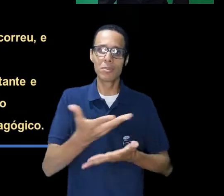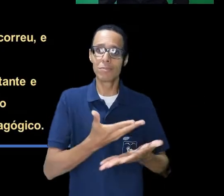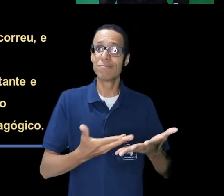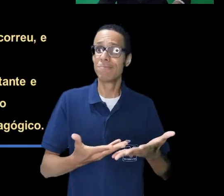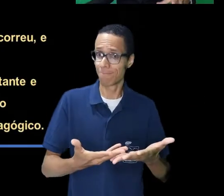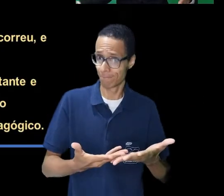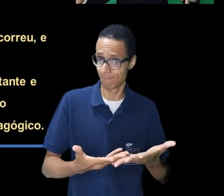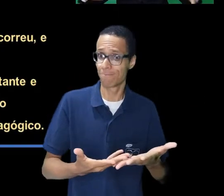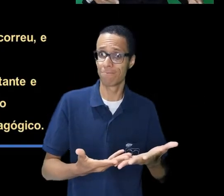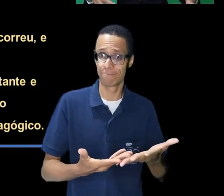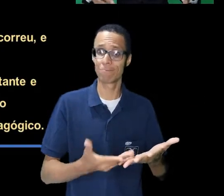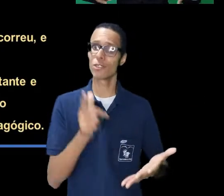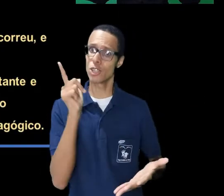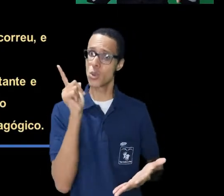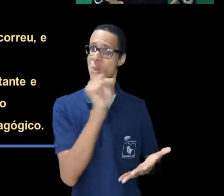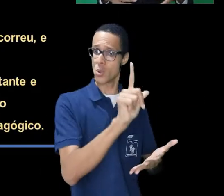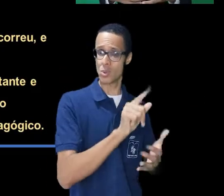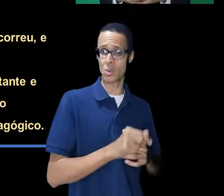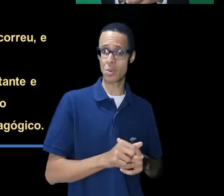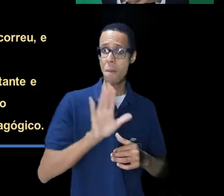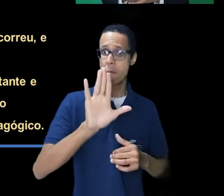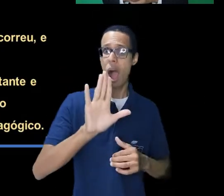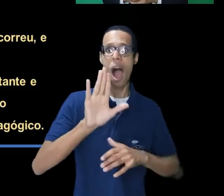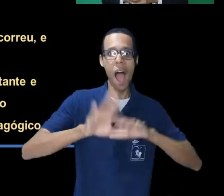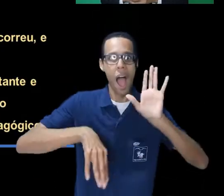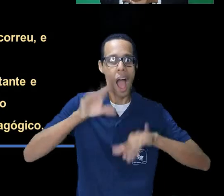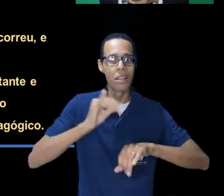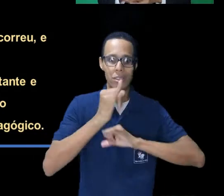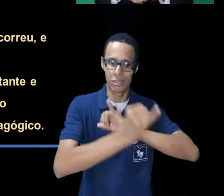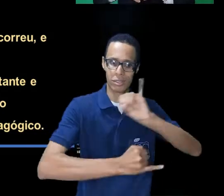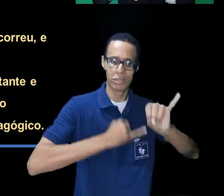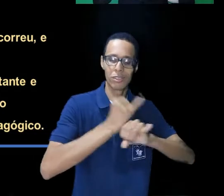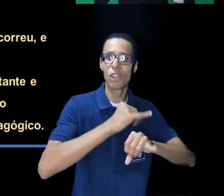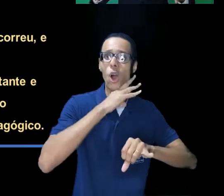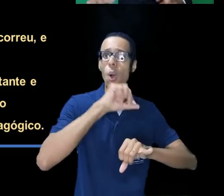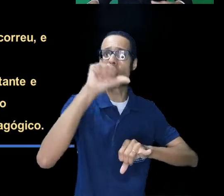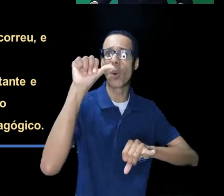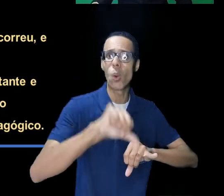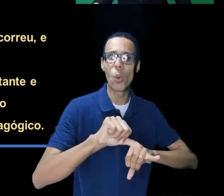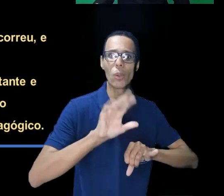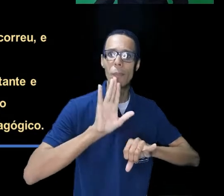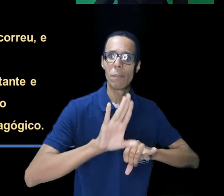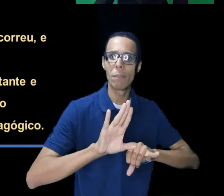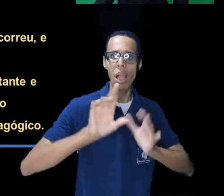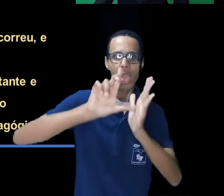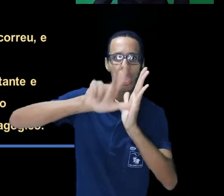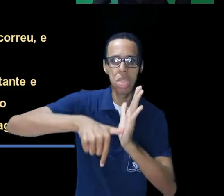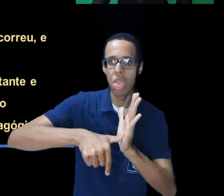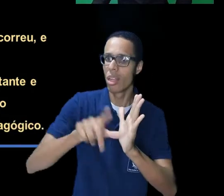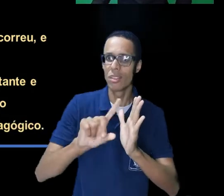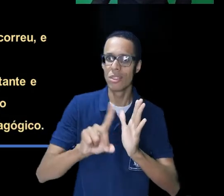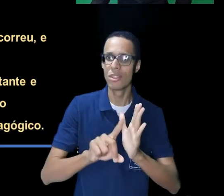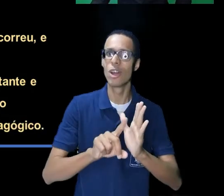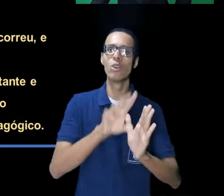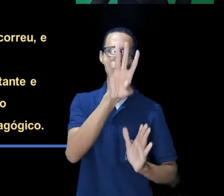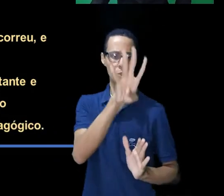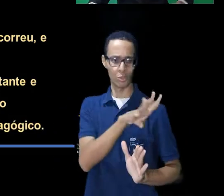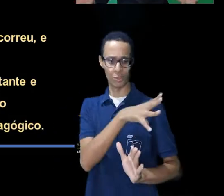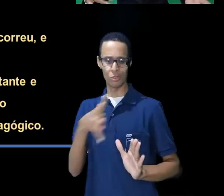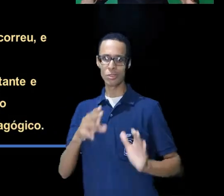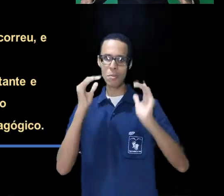recursos visuais, somado à constante mediação dialógica, foi possível obter resultados satisfatórios.